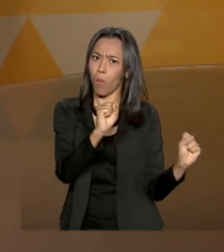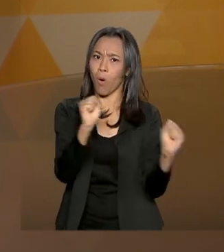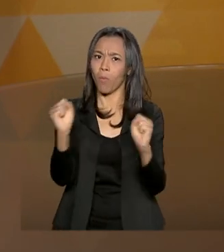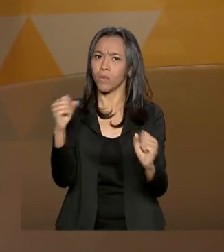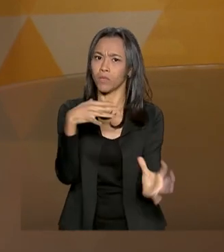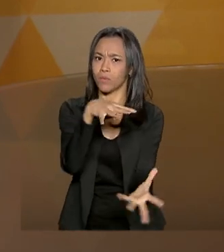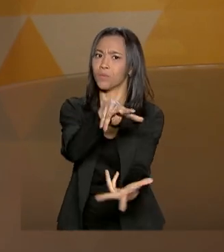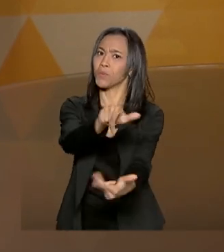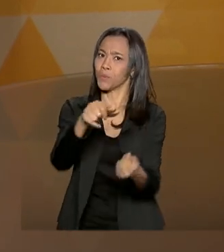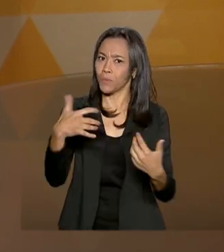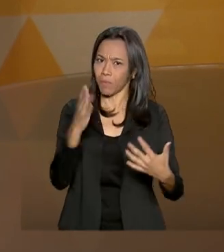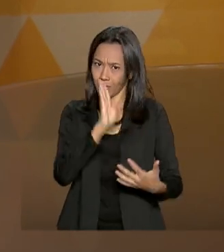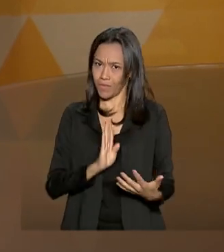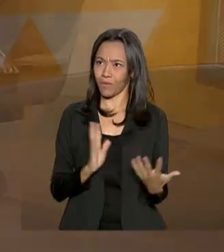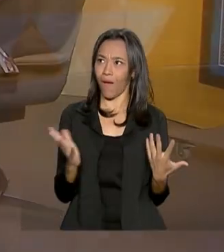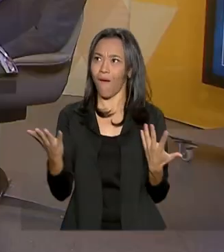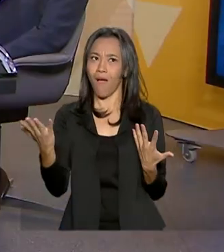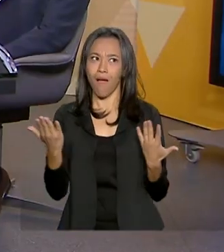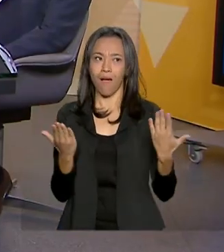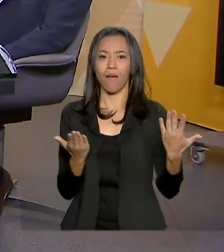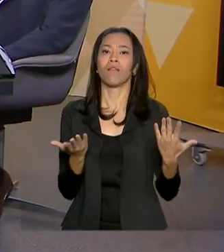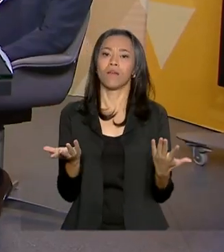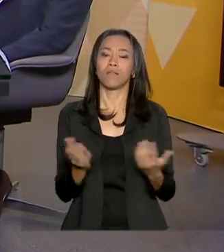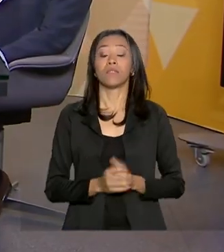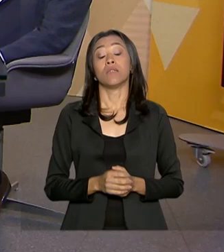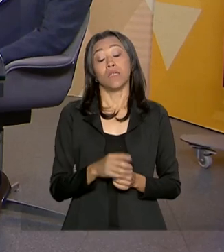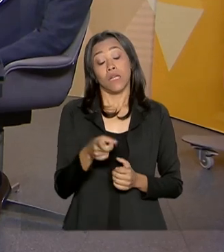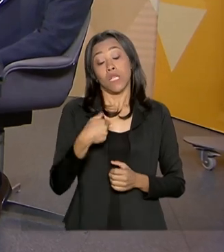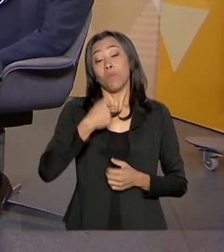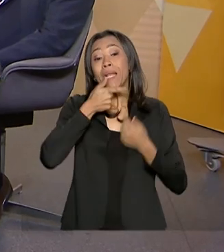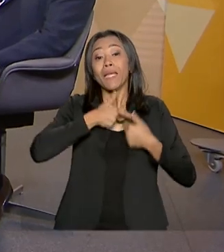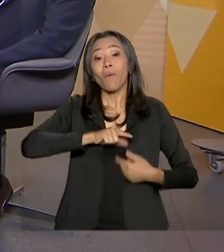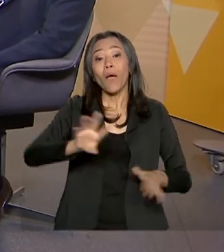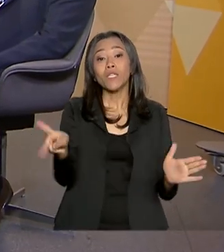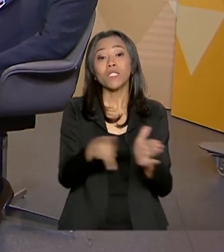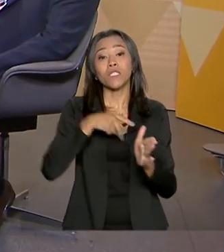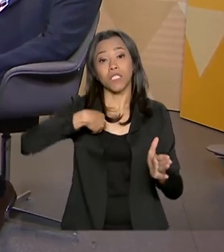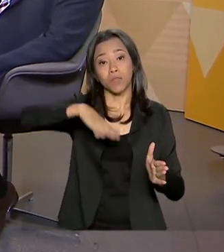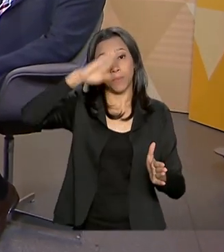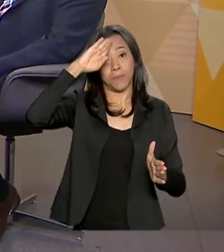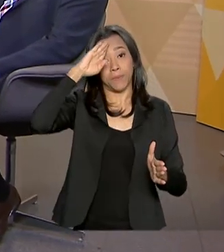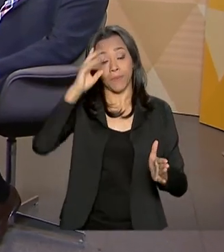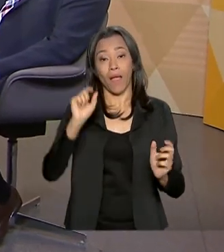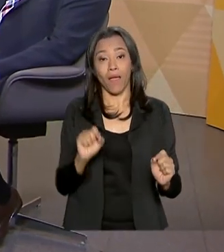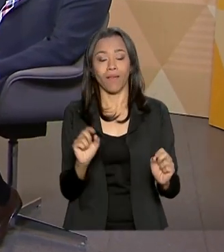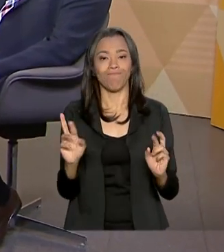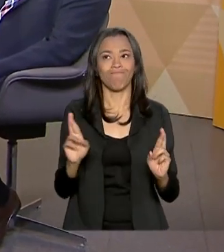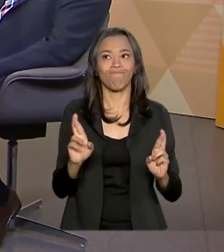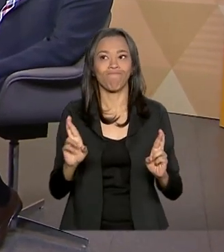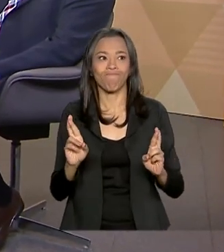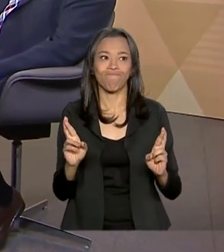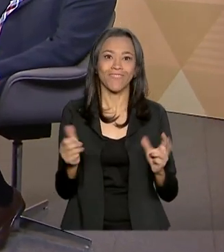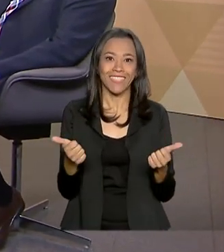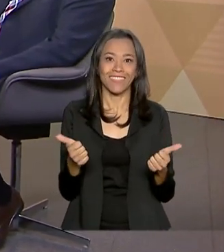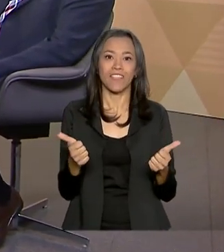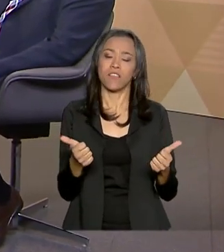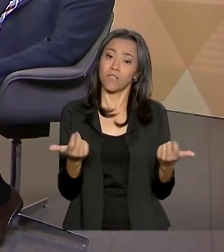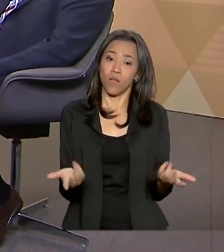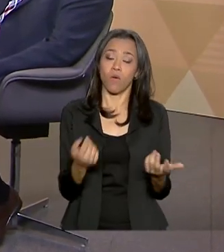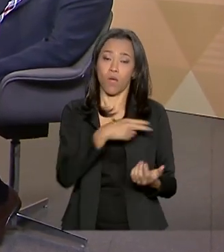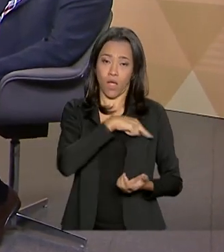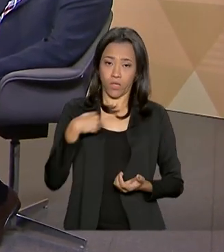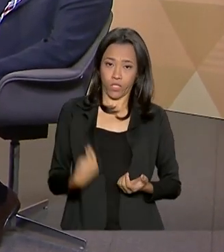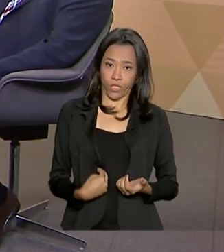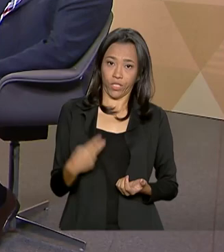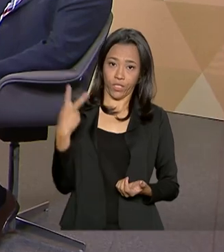potências mundiais. É, em linguagem militar é o que nós chamamos de dispositivo de expectativa. Então, a China e os